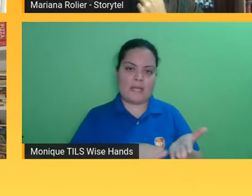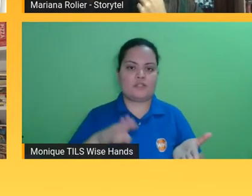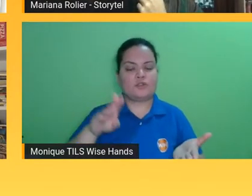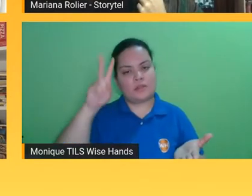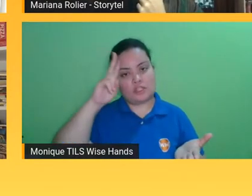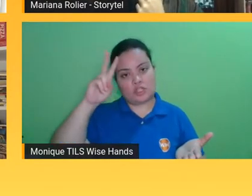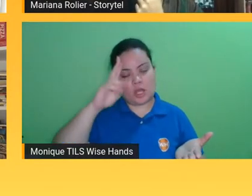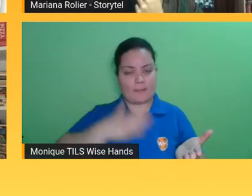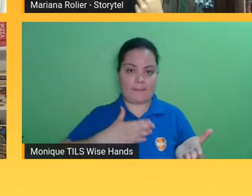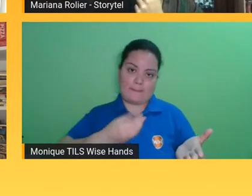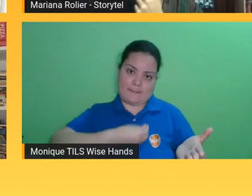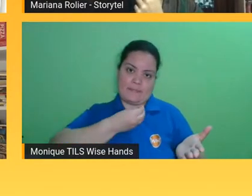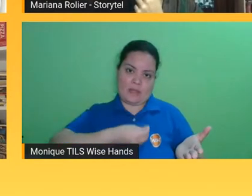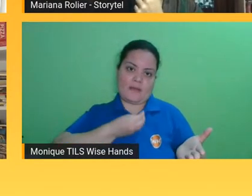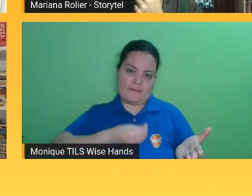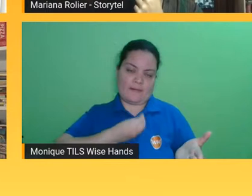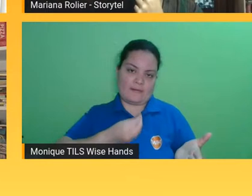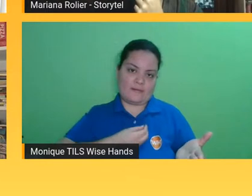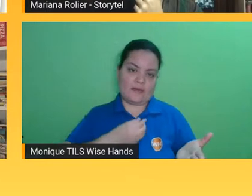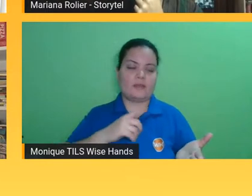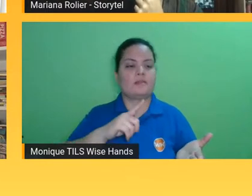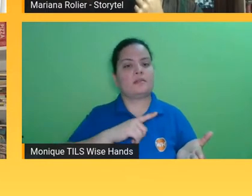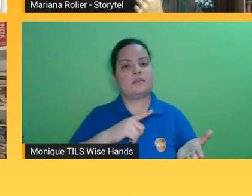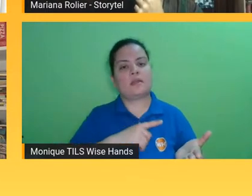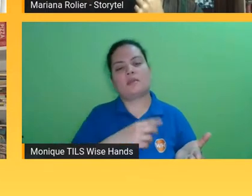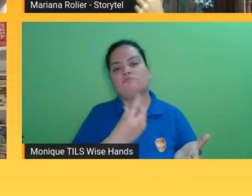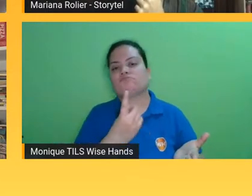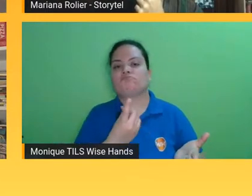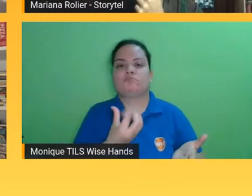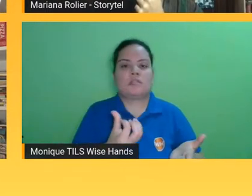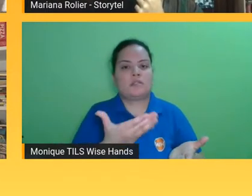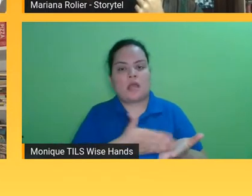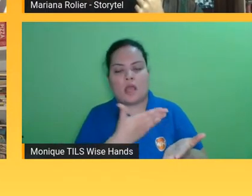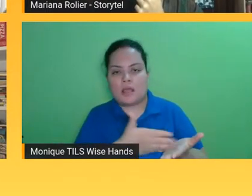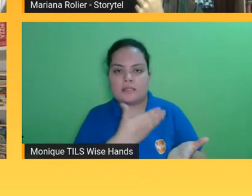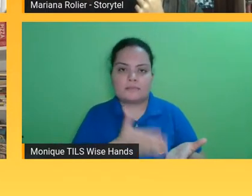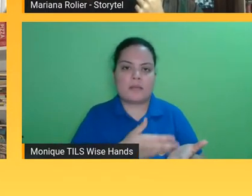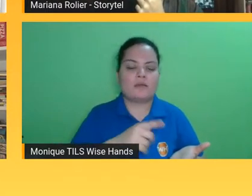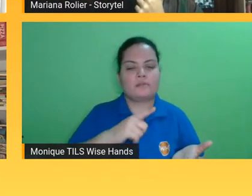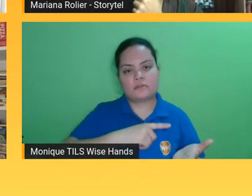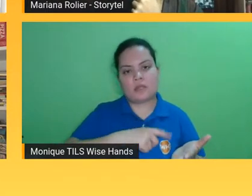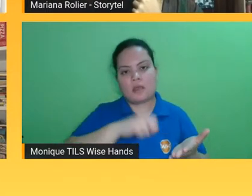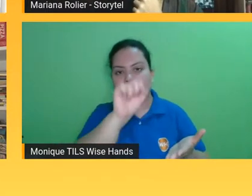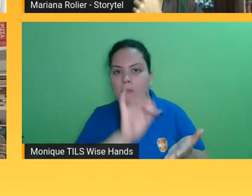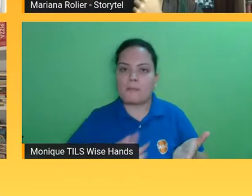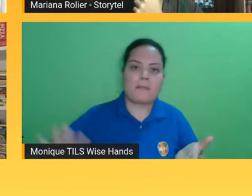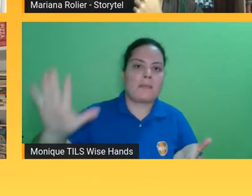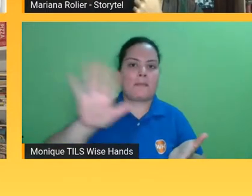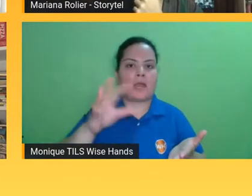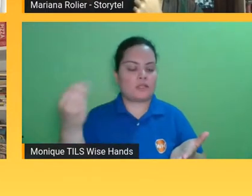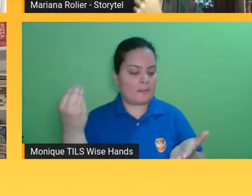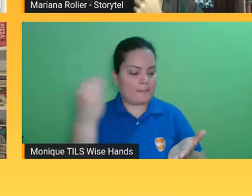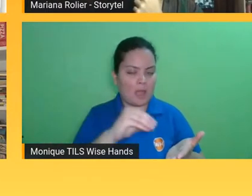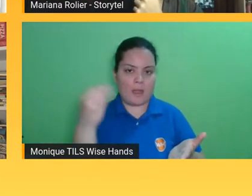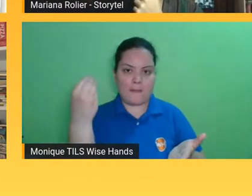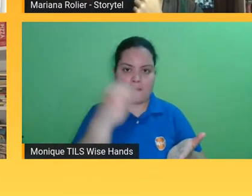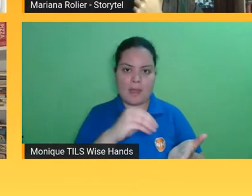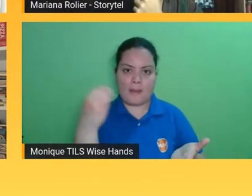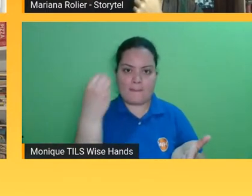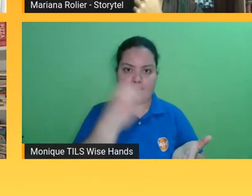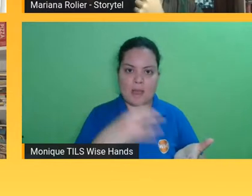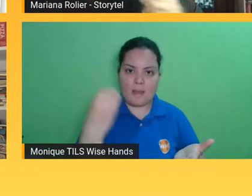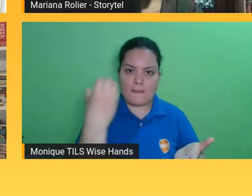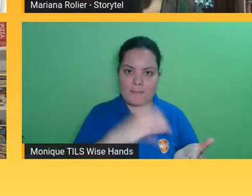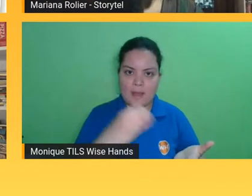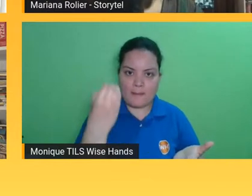16 páginas que foi o que coube ali mas tem uma série de outras imagens que o autor também gostaria de colocar no ebook eu